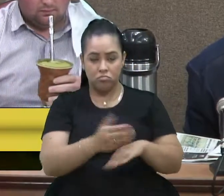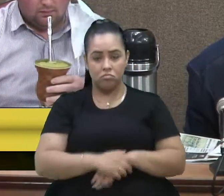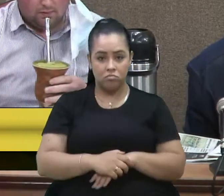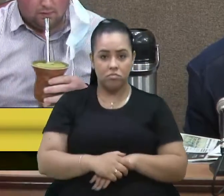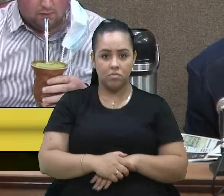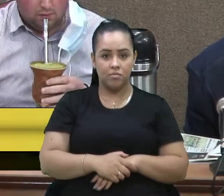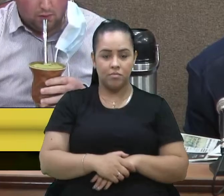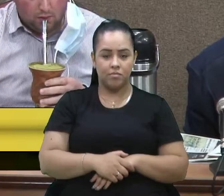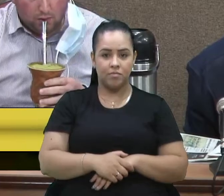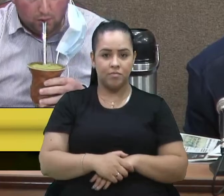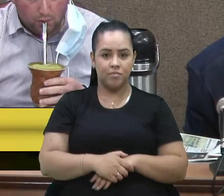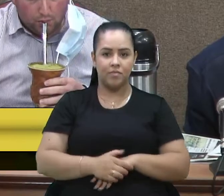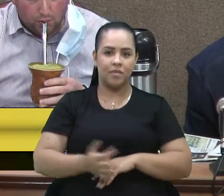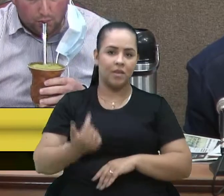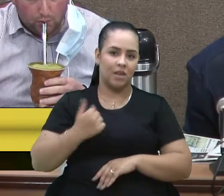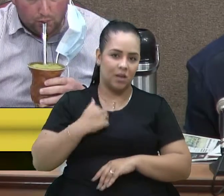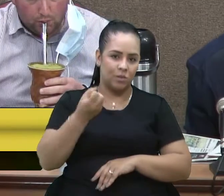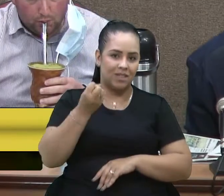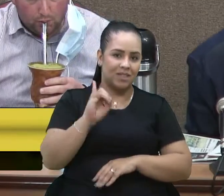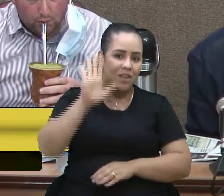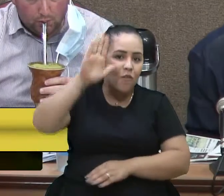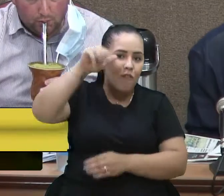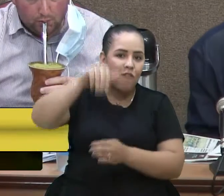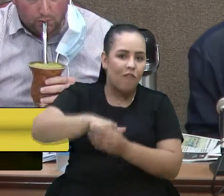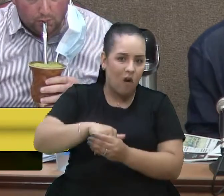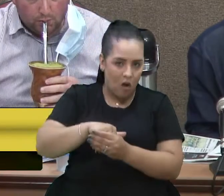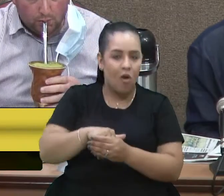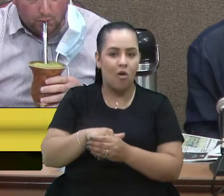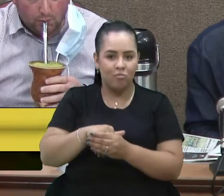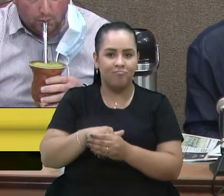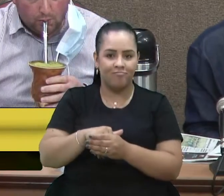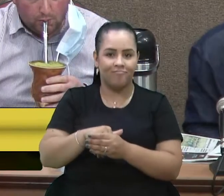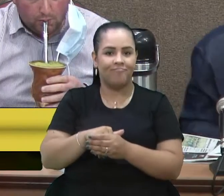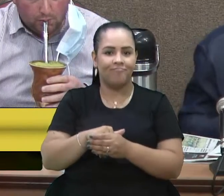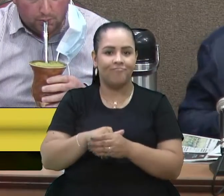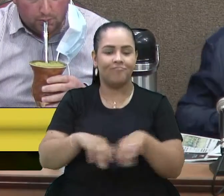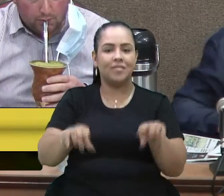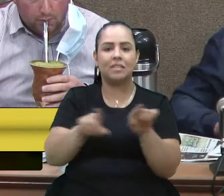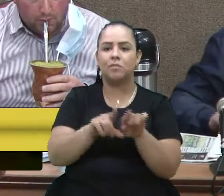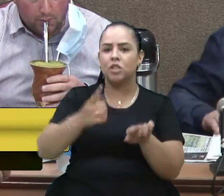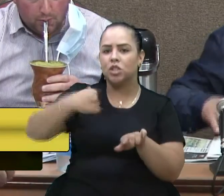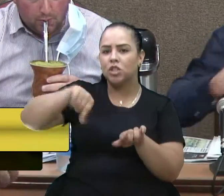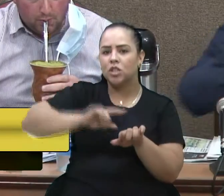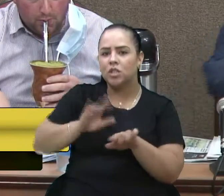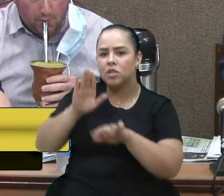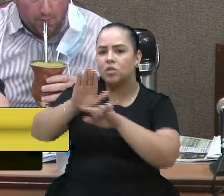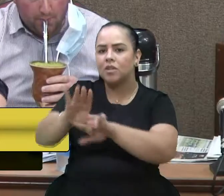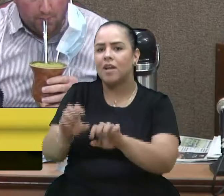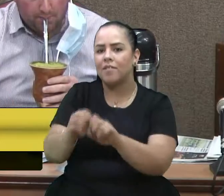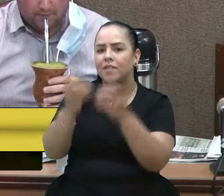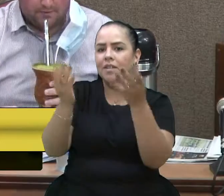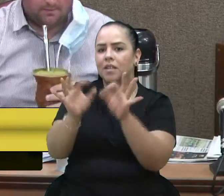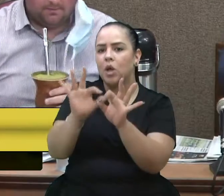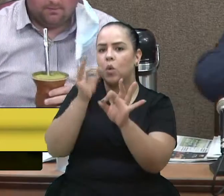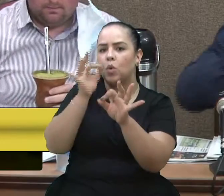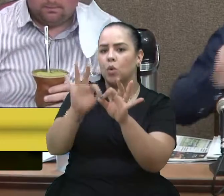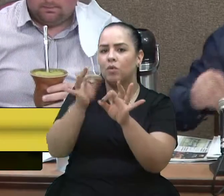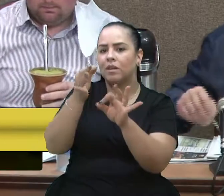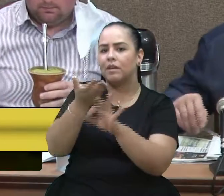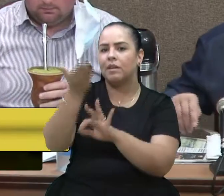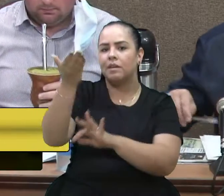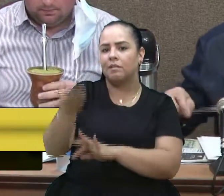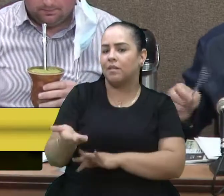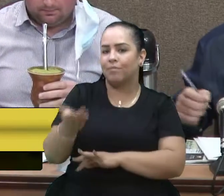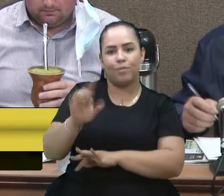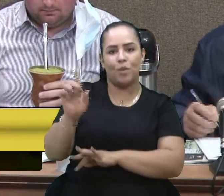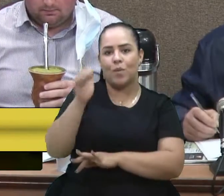Então, eu, quando voto, nesse sentido, de a gente ajudar a festa da uva, onde, infelizmente, ela não consegue,